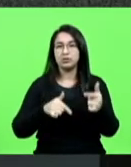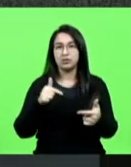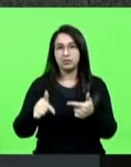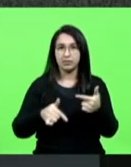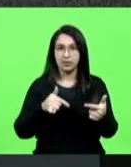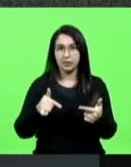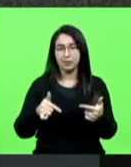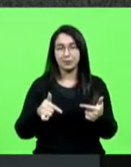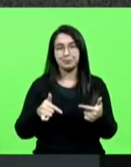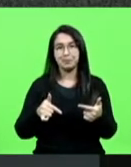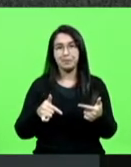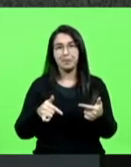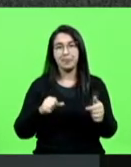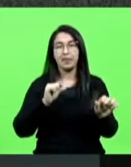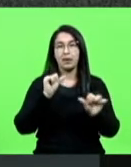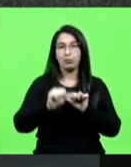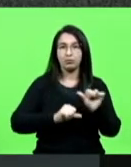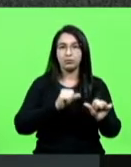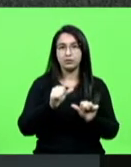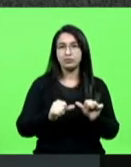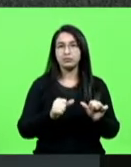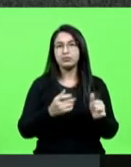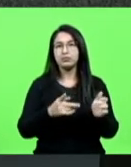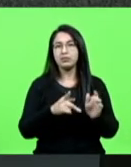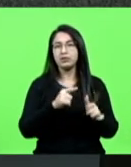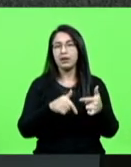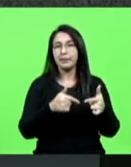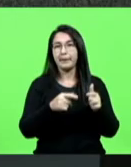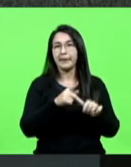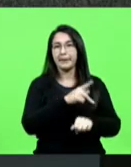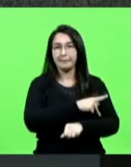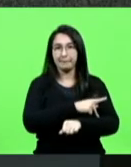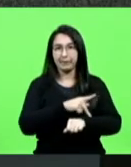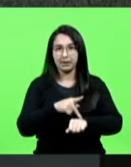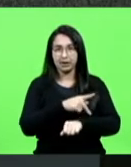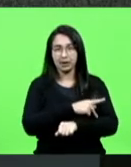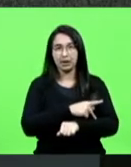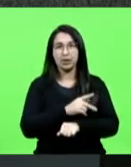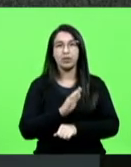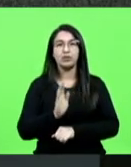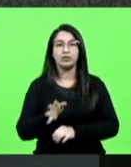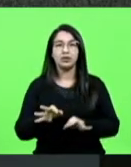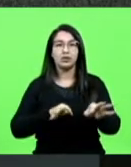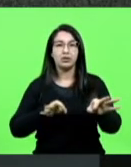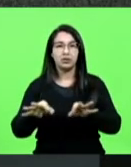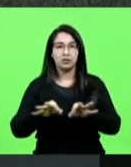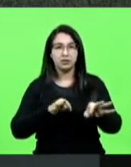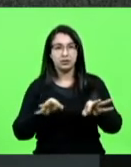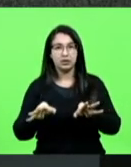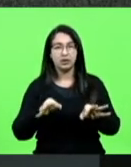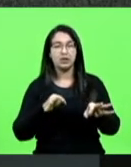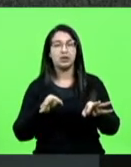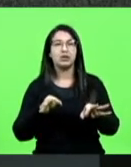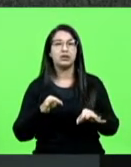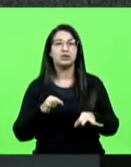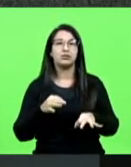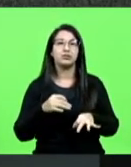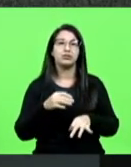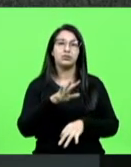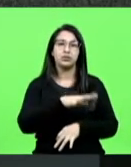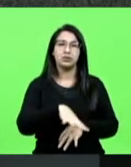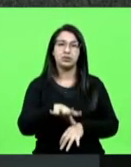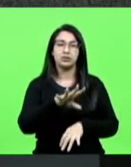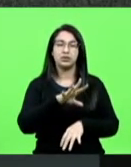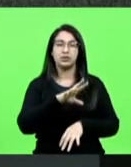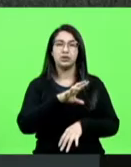redesenhar as atividades pedagógicas já organizadas e realizadas pelas escolas da Rede Pública Estadual de Ensino,